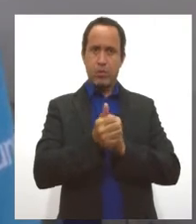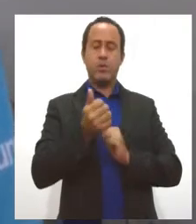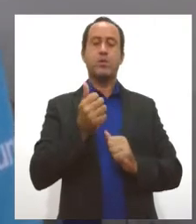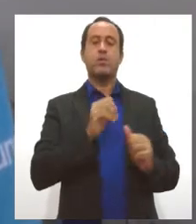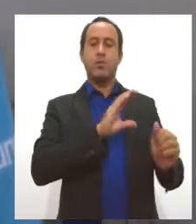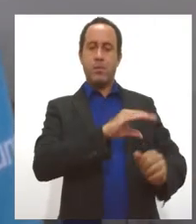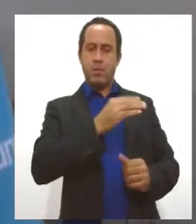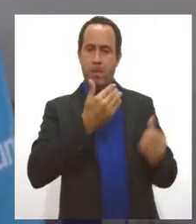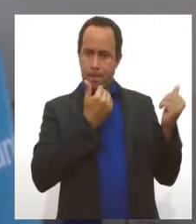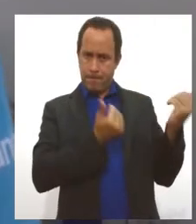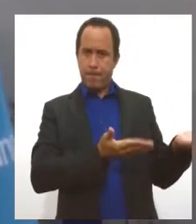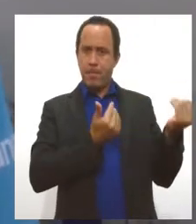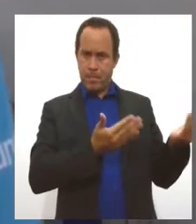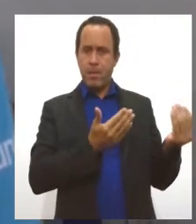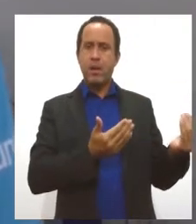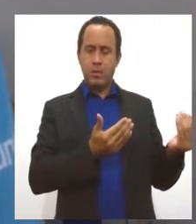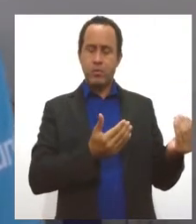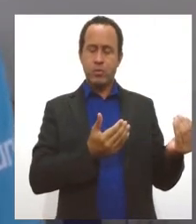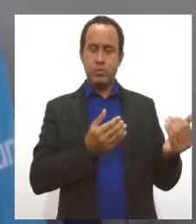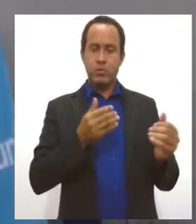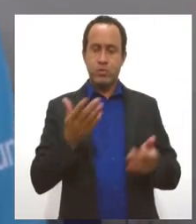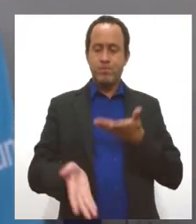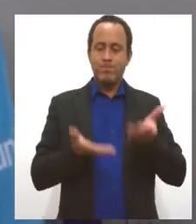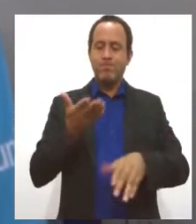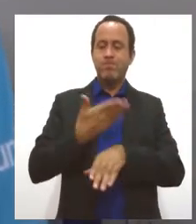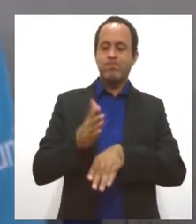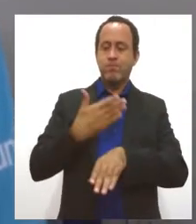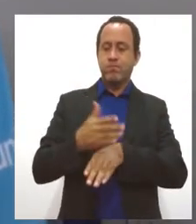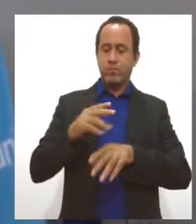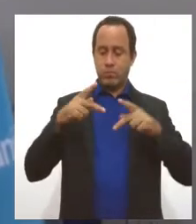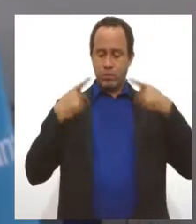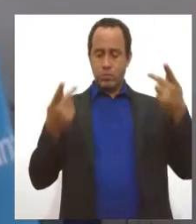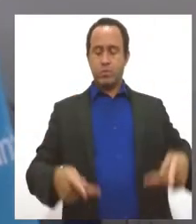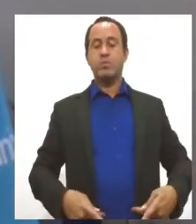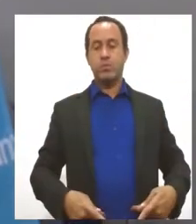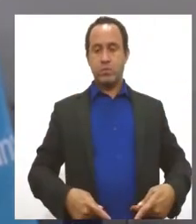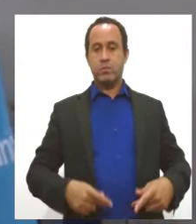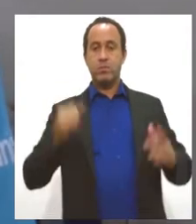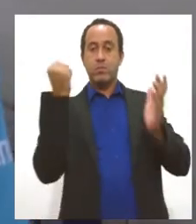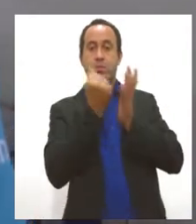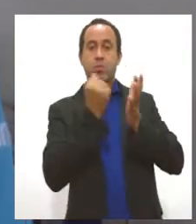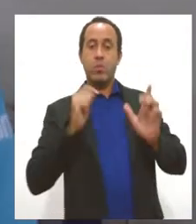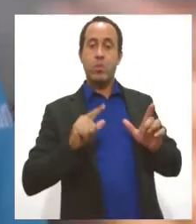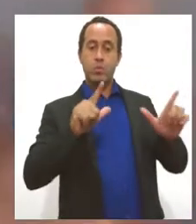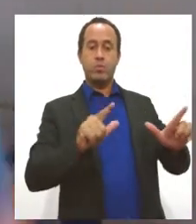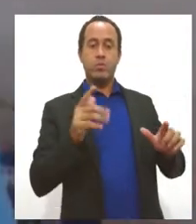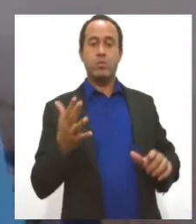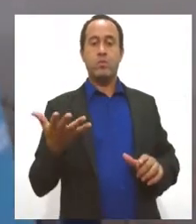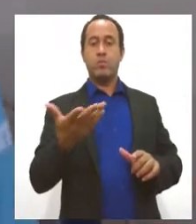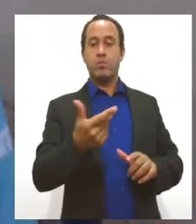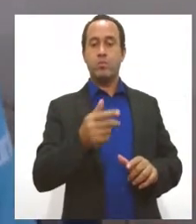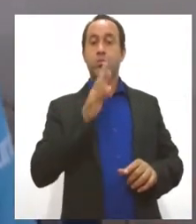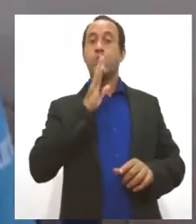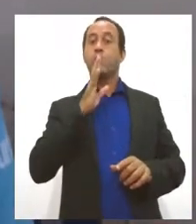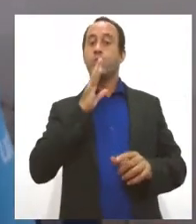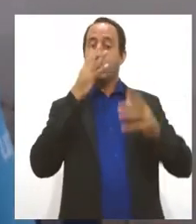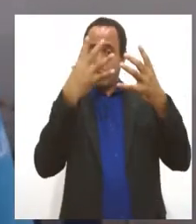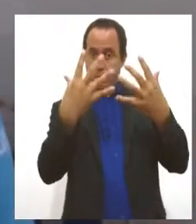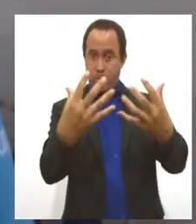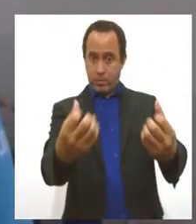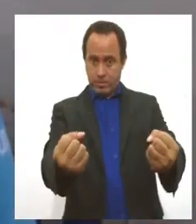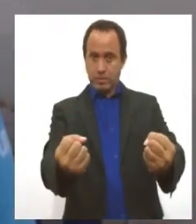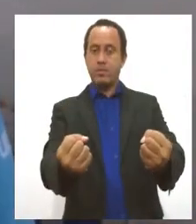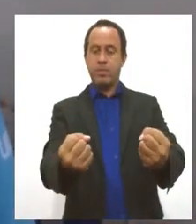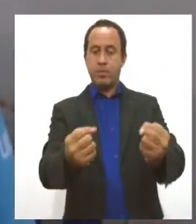nas capacidades humanas do nosso município. Então, o selo é uma estratégia onde o município adere, faz a adesão.